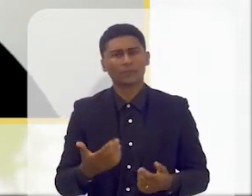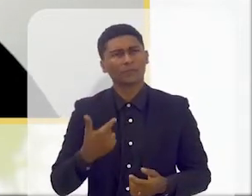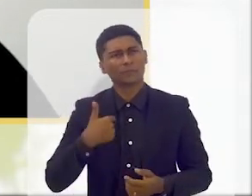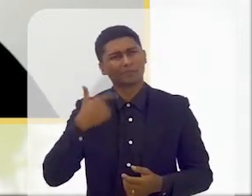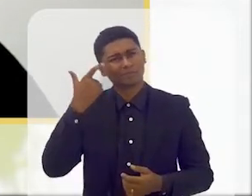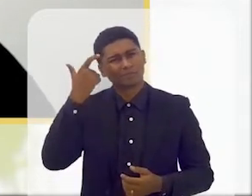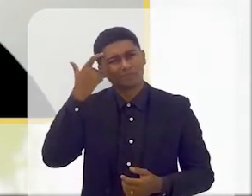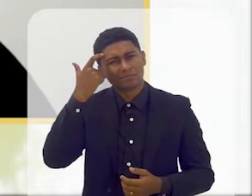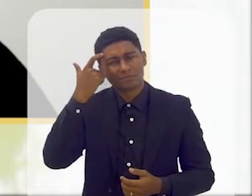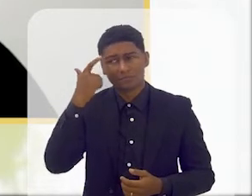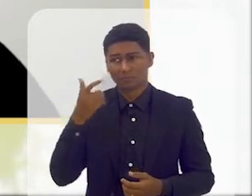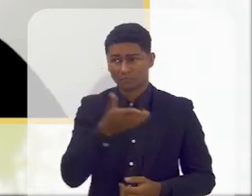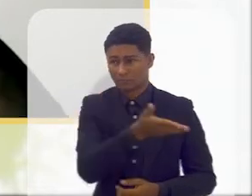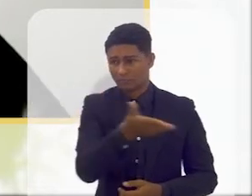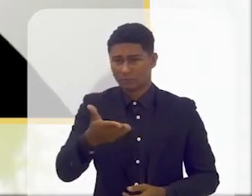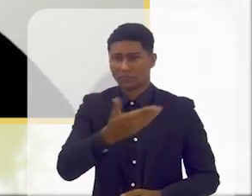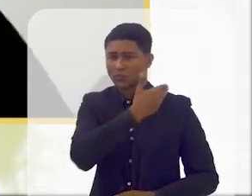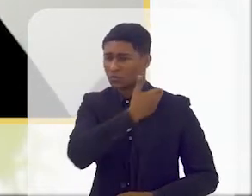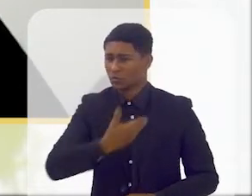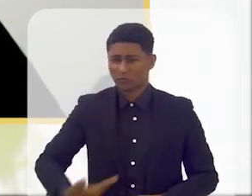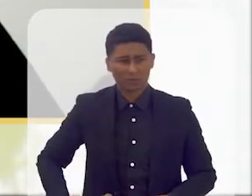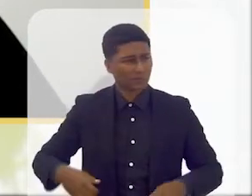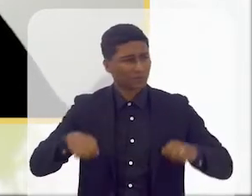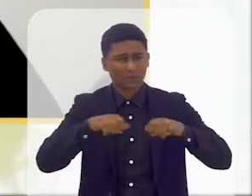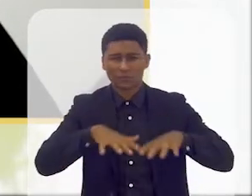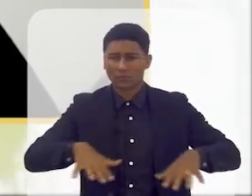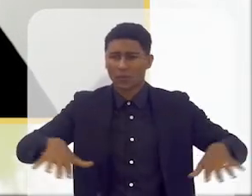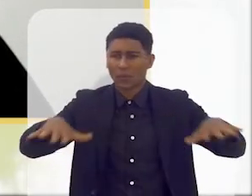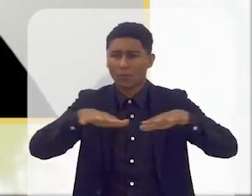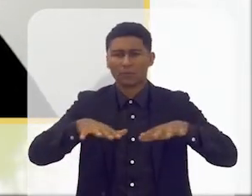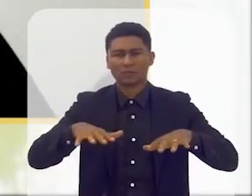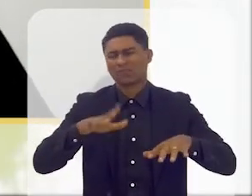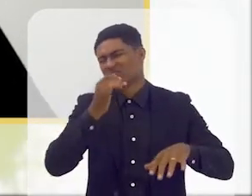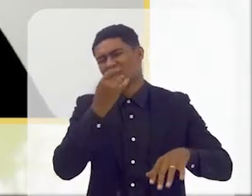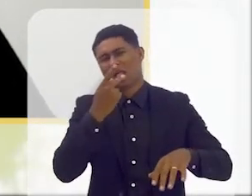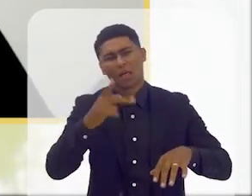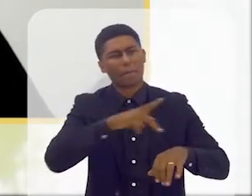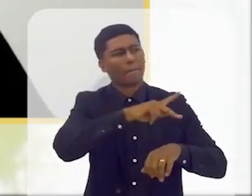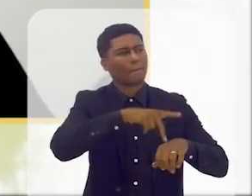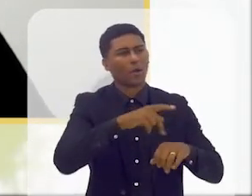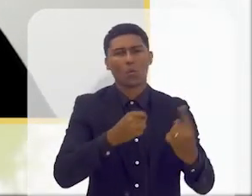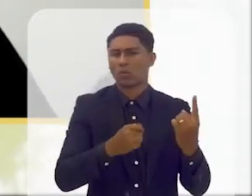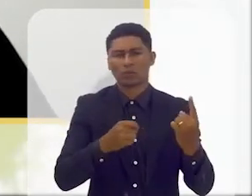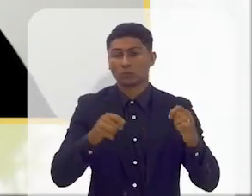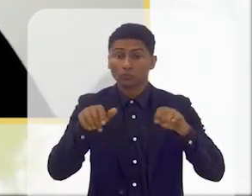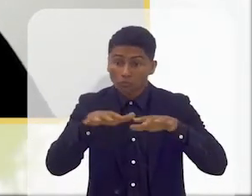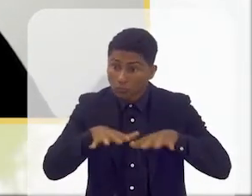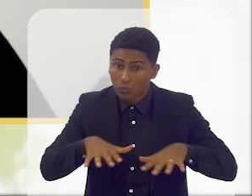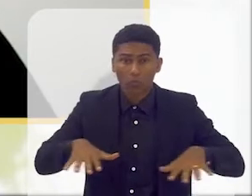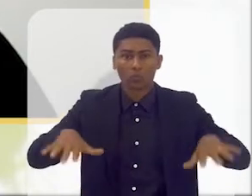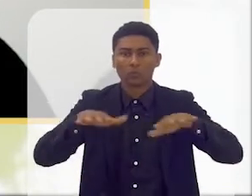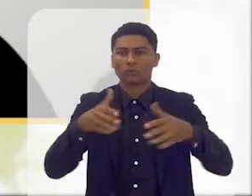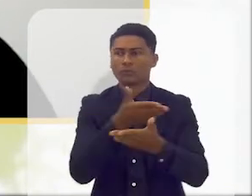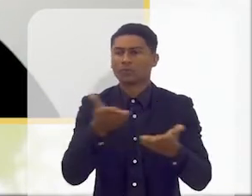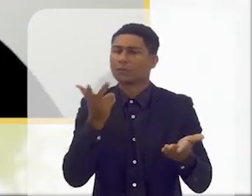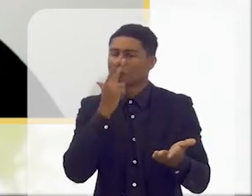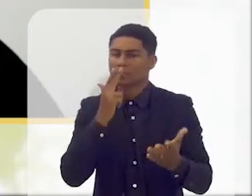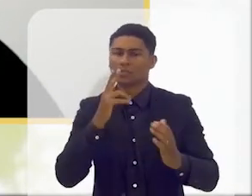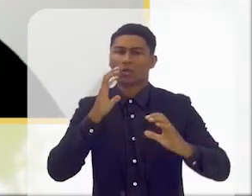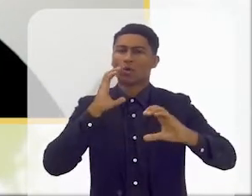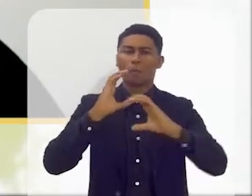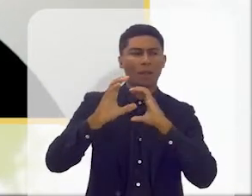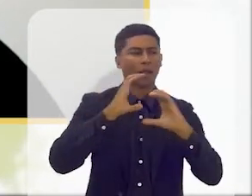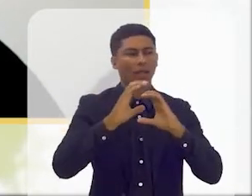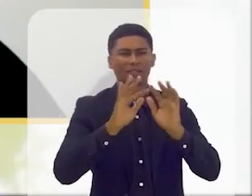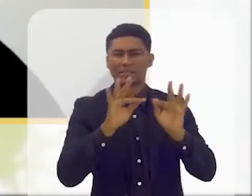há uma vontade dos governos todos, não estou a falar nenhum explicitamente, de não comunicar